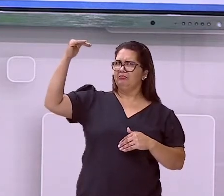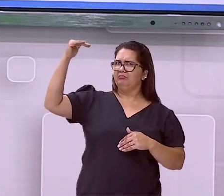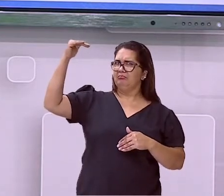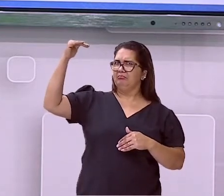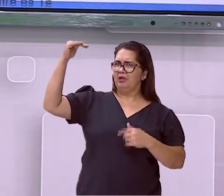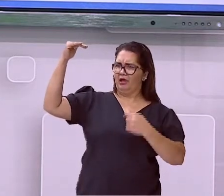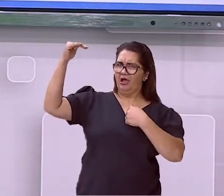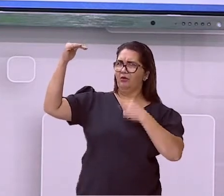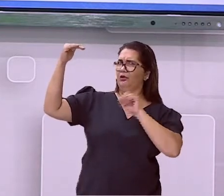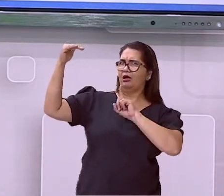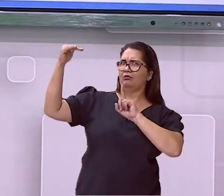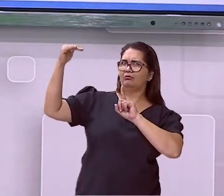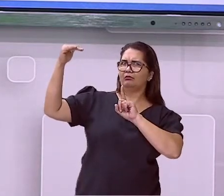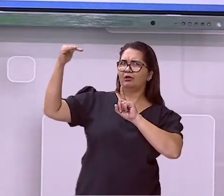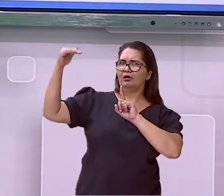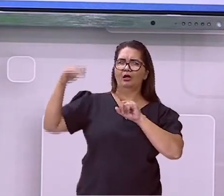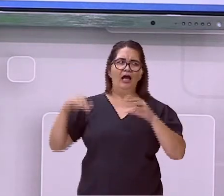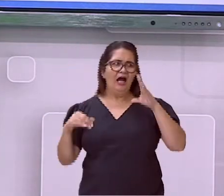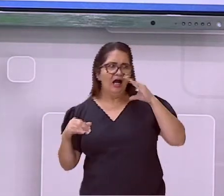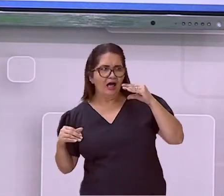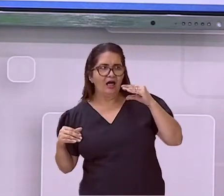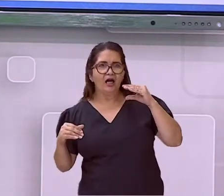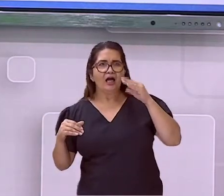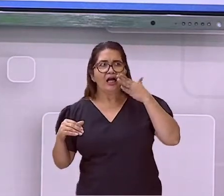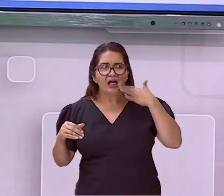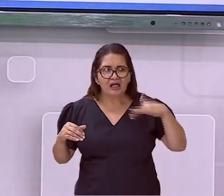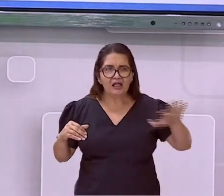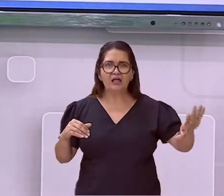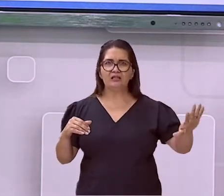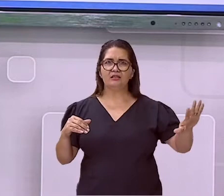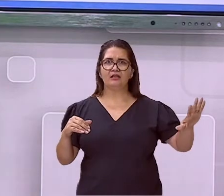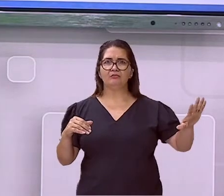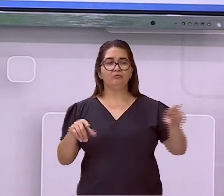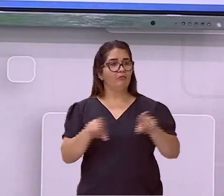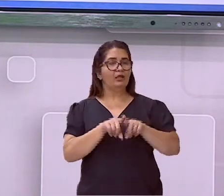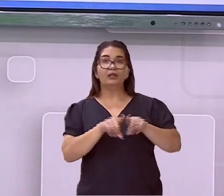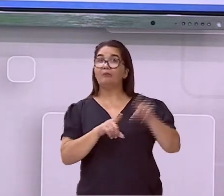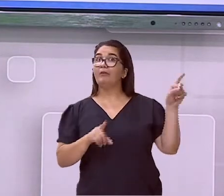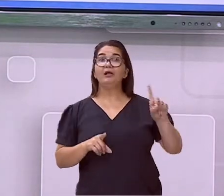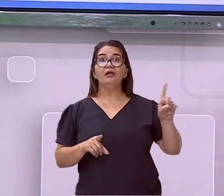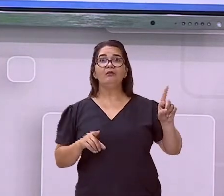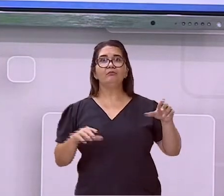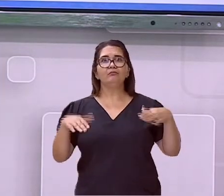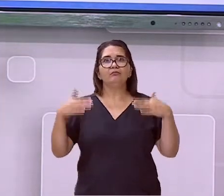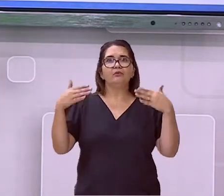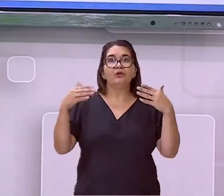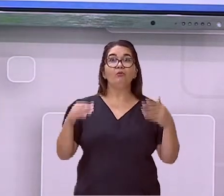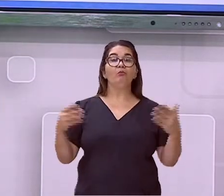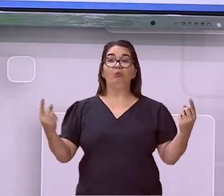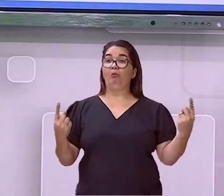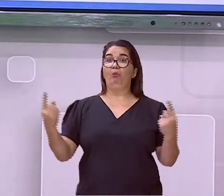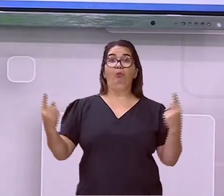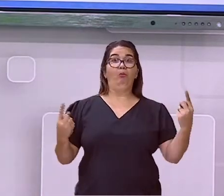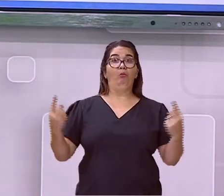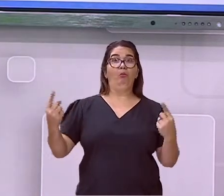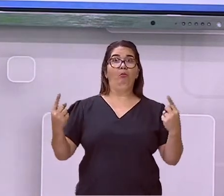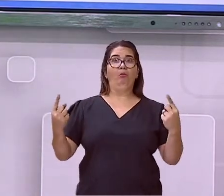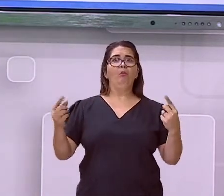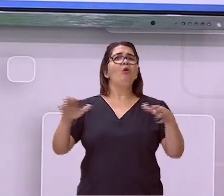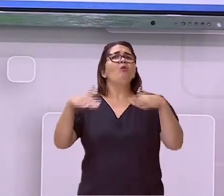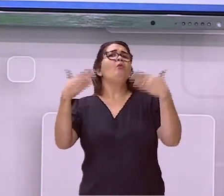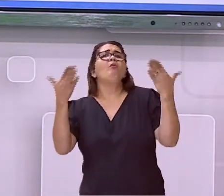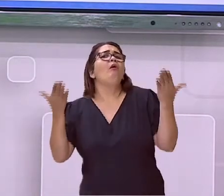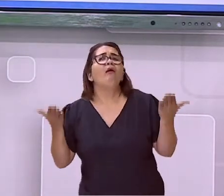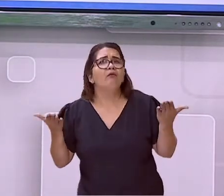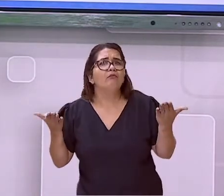A minha mãe me dá atribuições dentro de casa que são tarefas minhas.